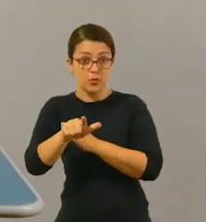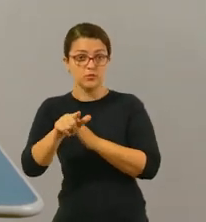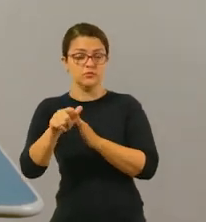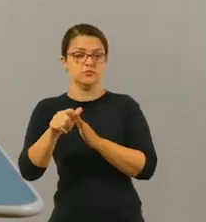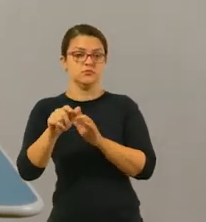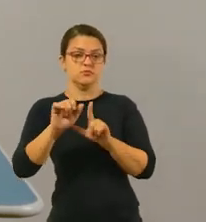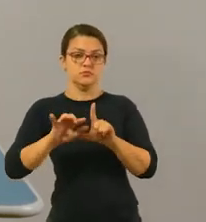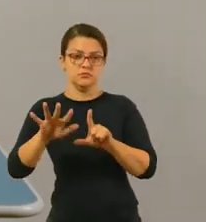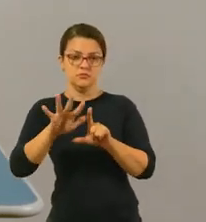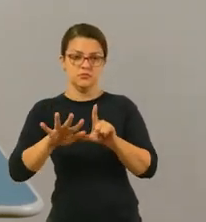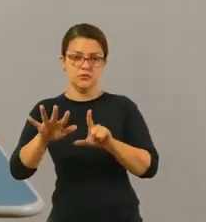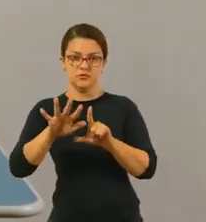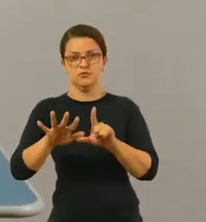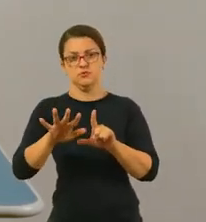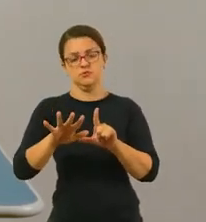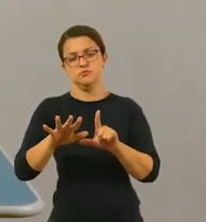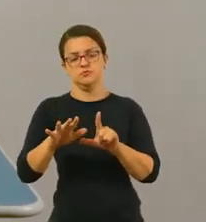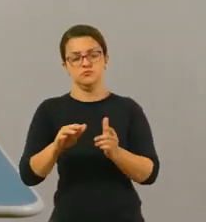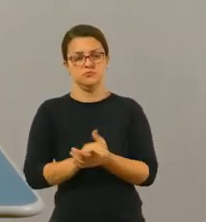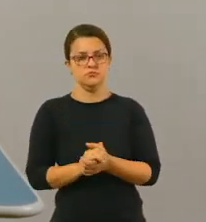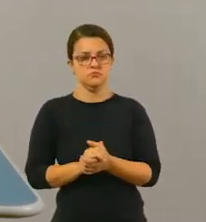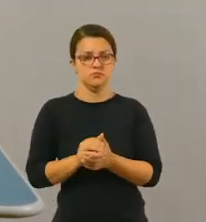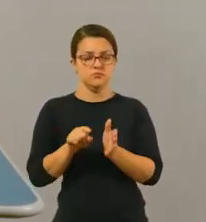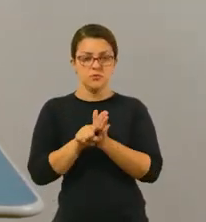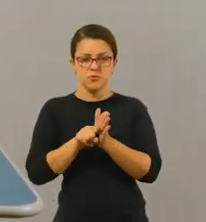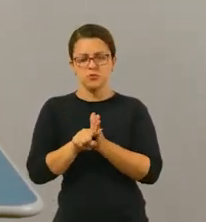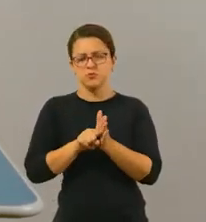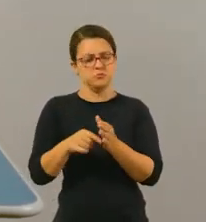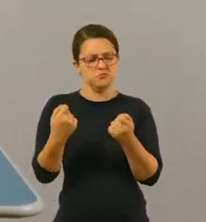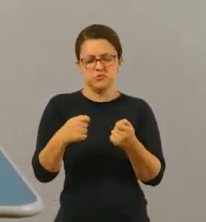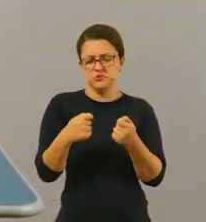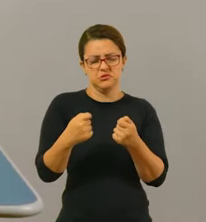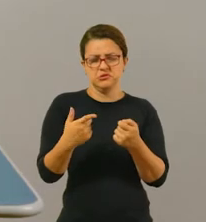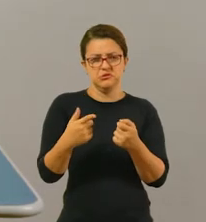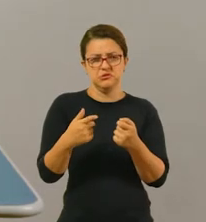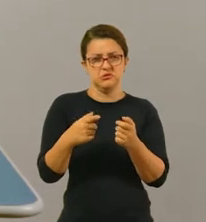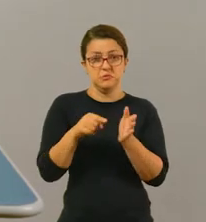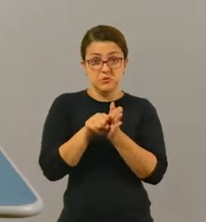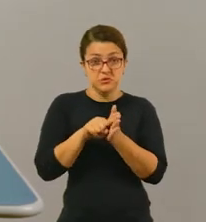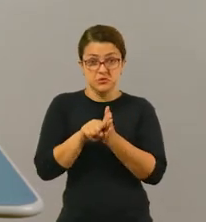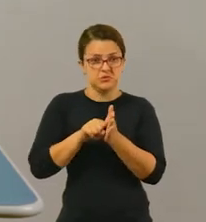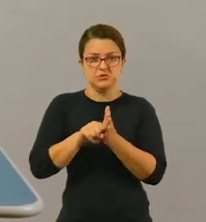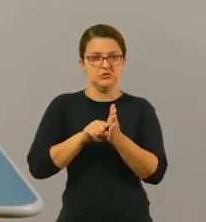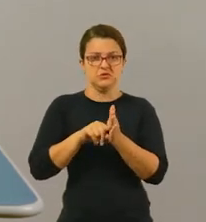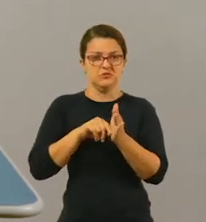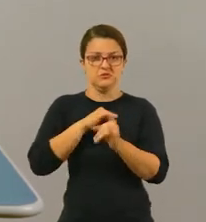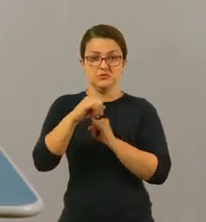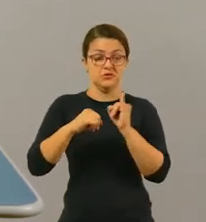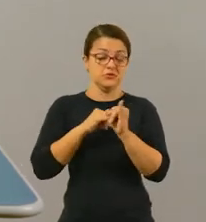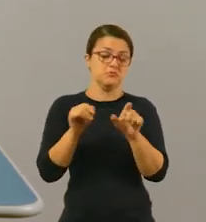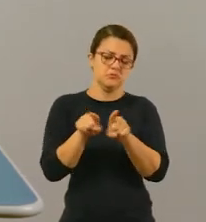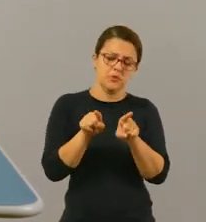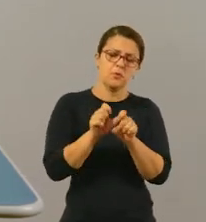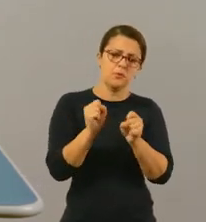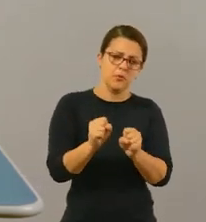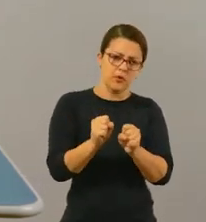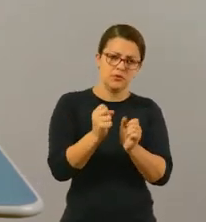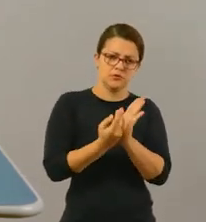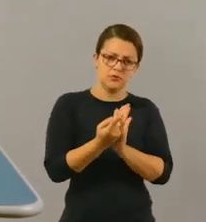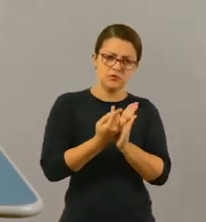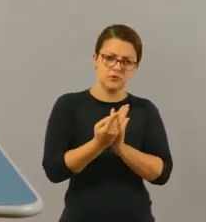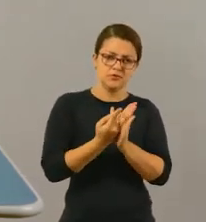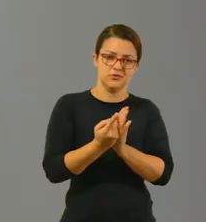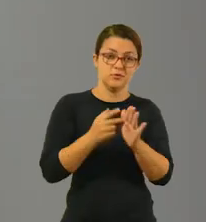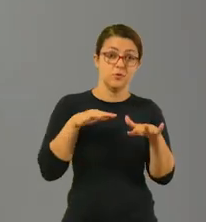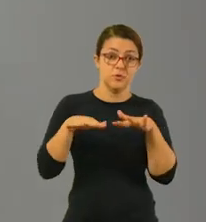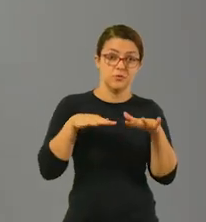outras imagens além dos emojis, tá? Não precisa também procurar. Vocês podem desenhar, não tem problema nenhum, tá? Imagens que sejam possíveis